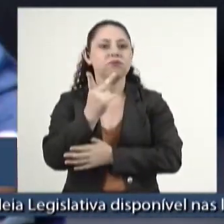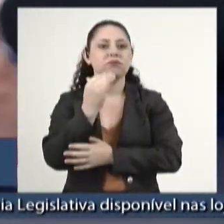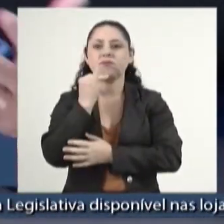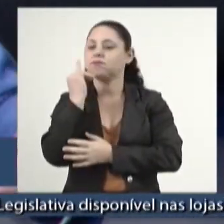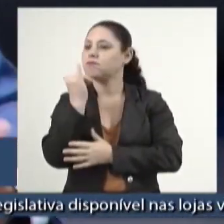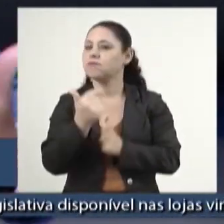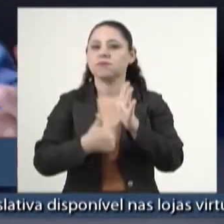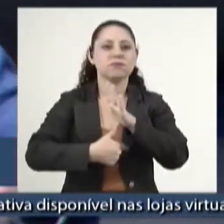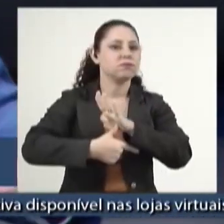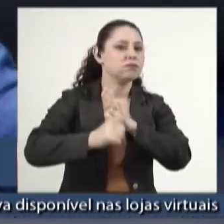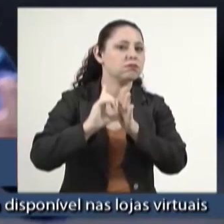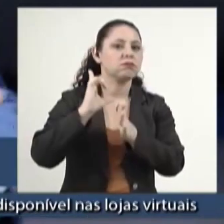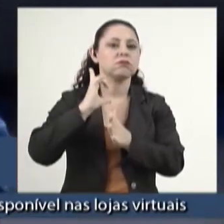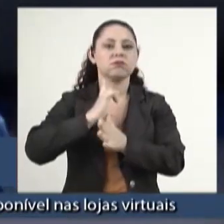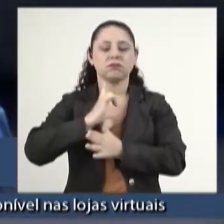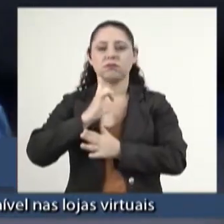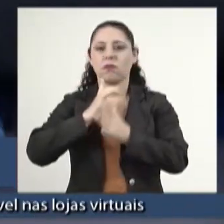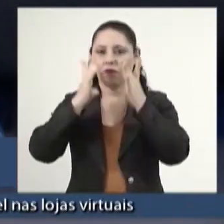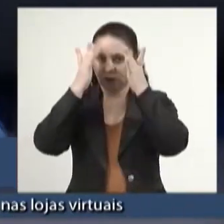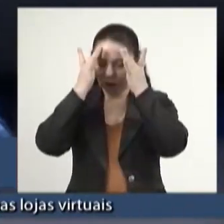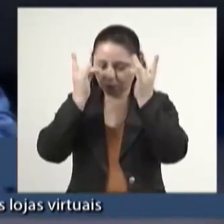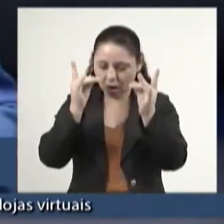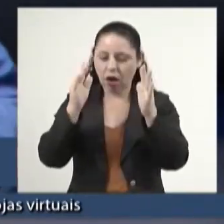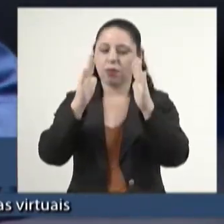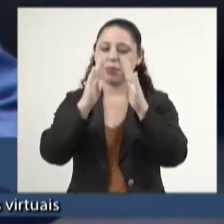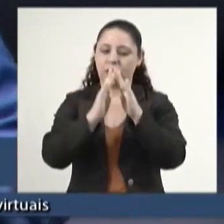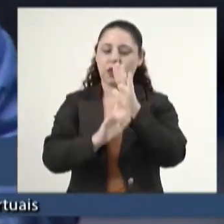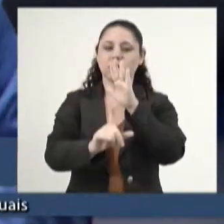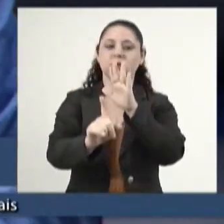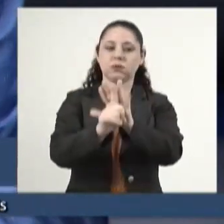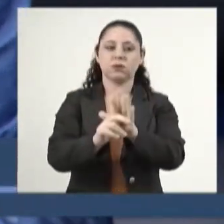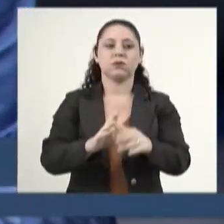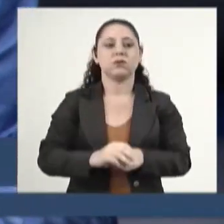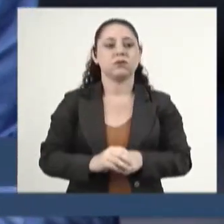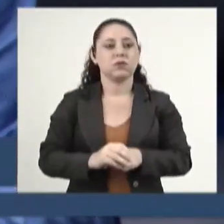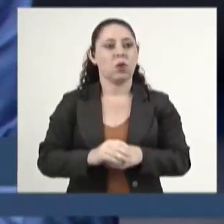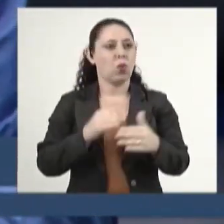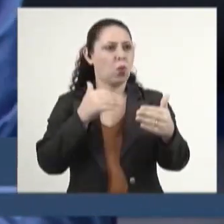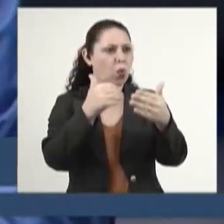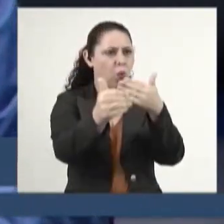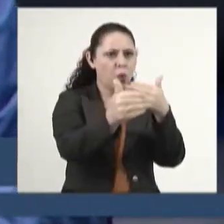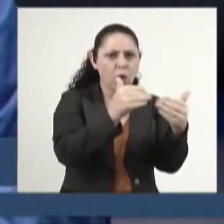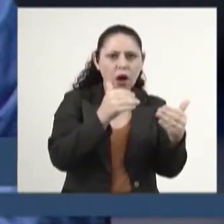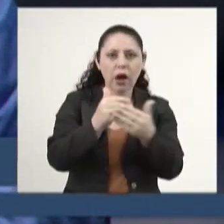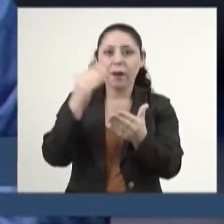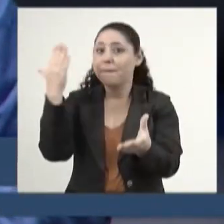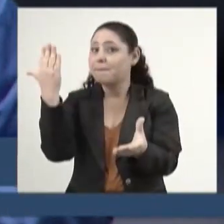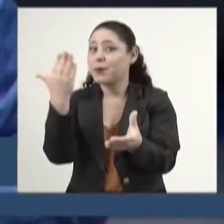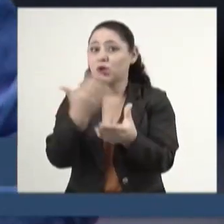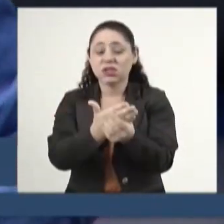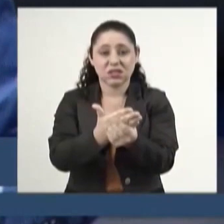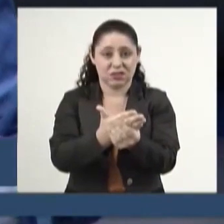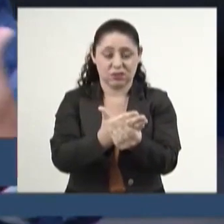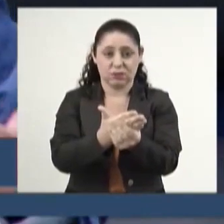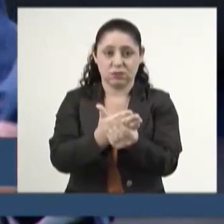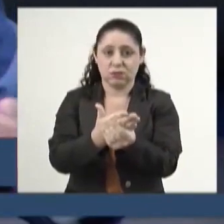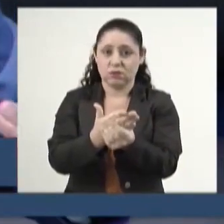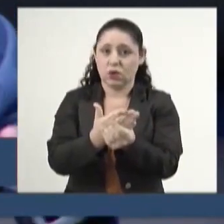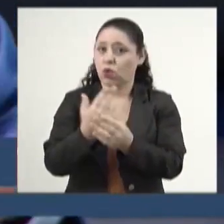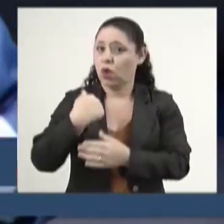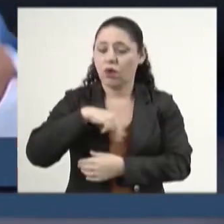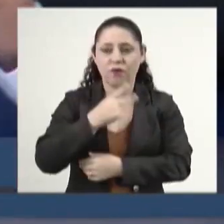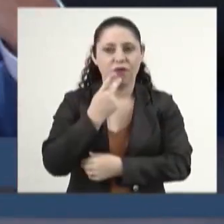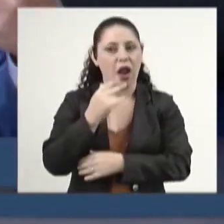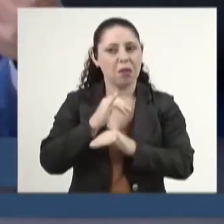pronunciar antes que haja algo oficial na casa. Vale para qualquer tipo de processo. A gente não